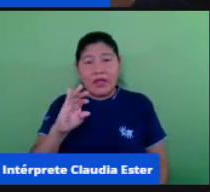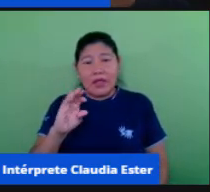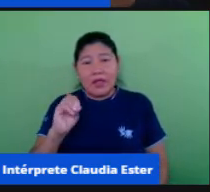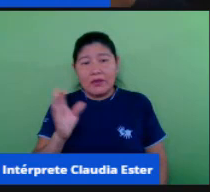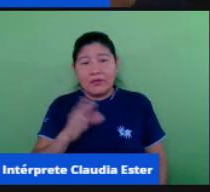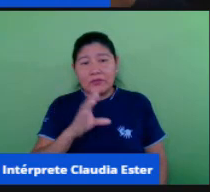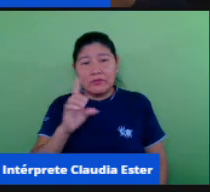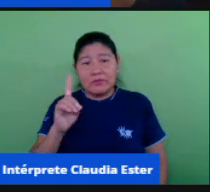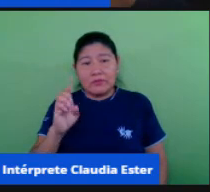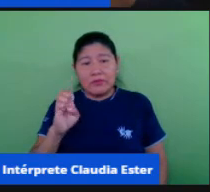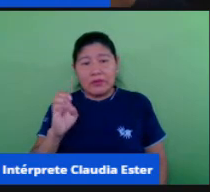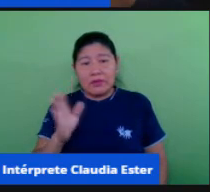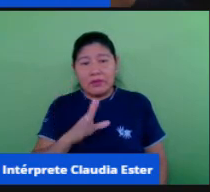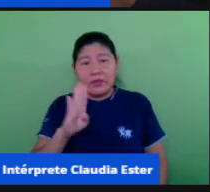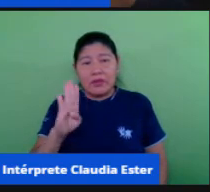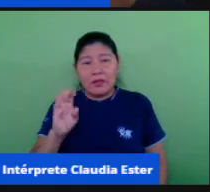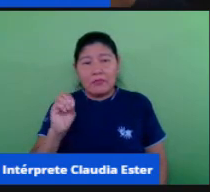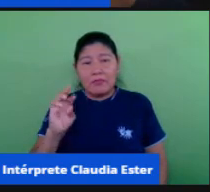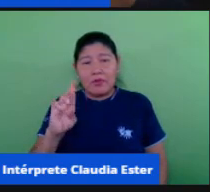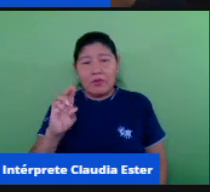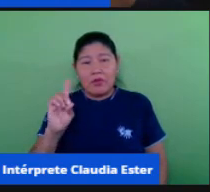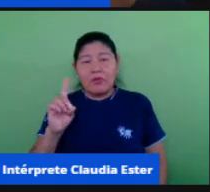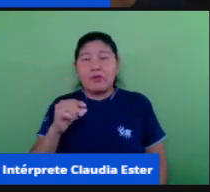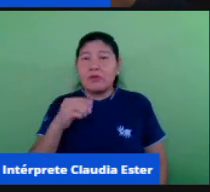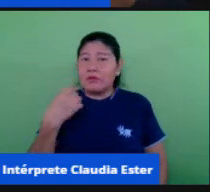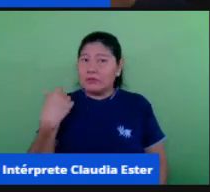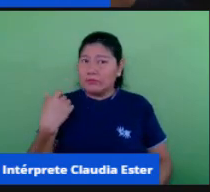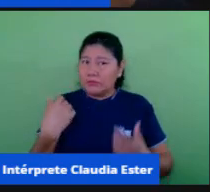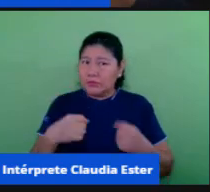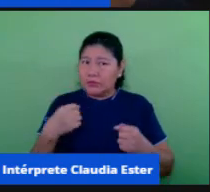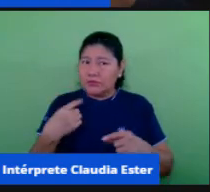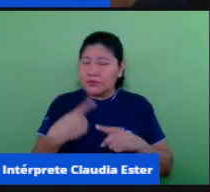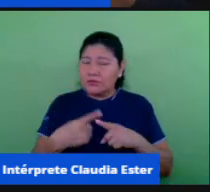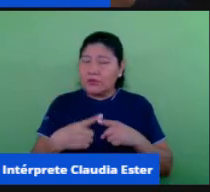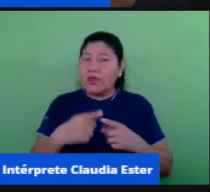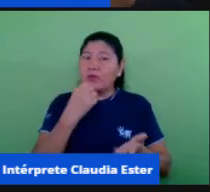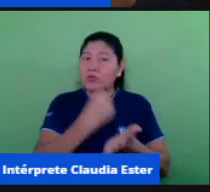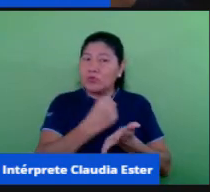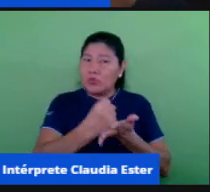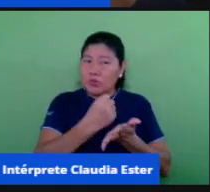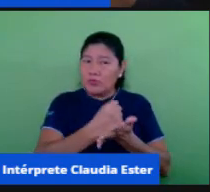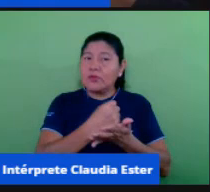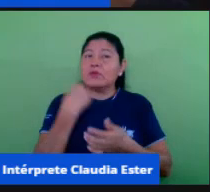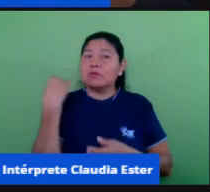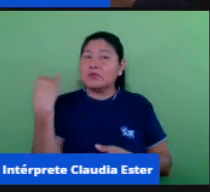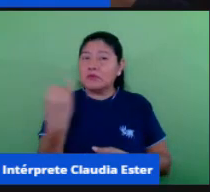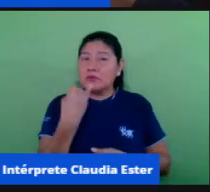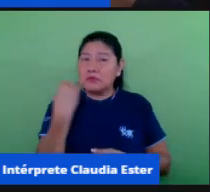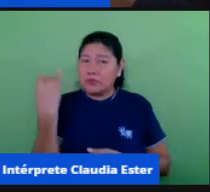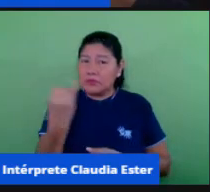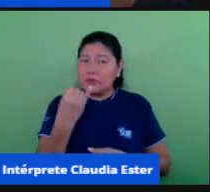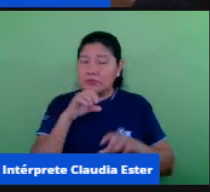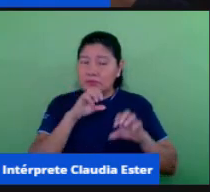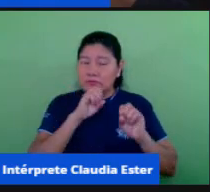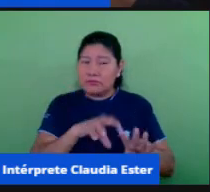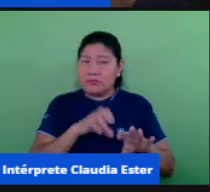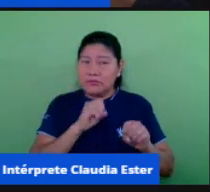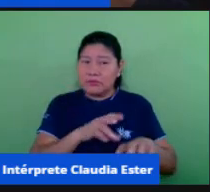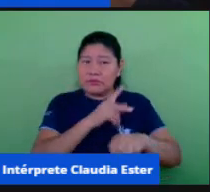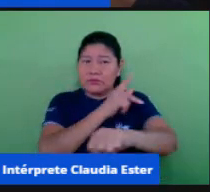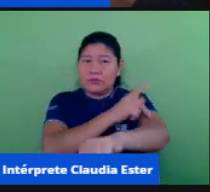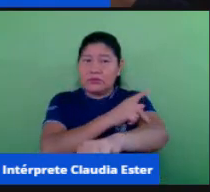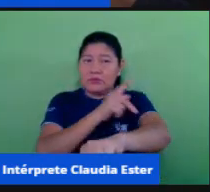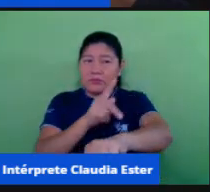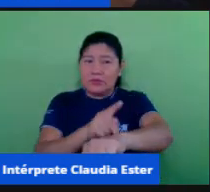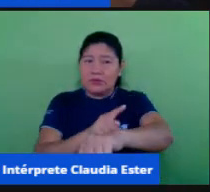até para eu ter um documento que vai estar me pautando quanto a minha prática pedagógica mas